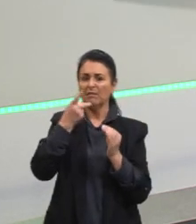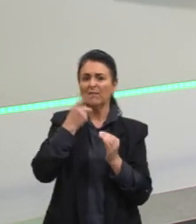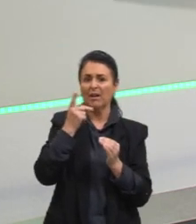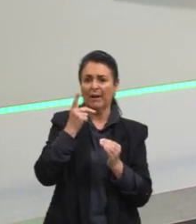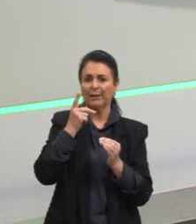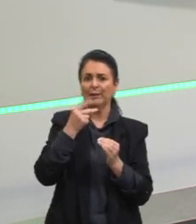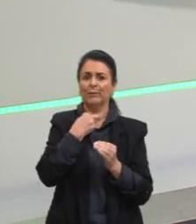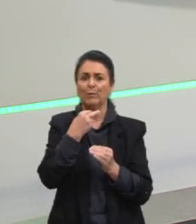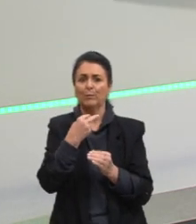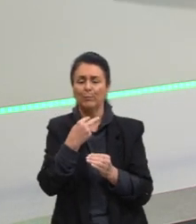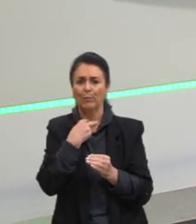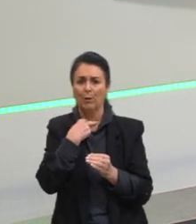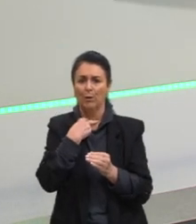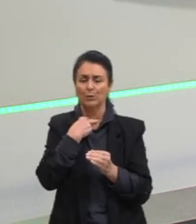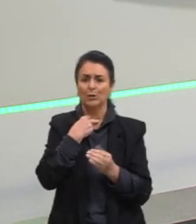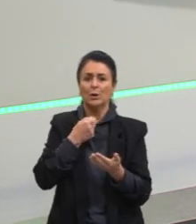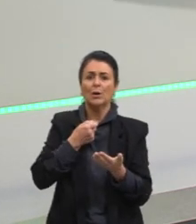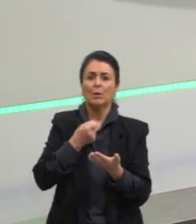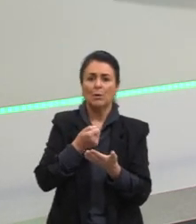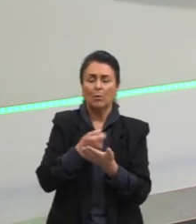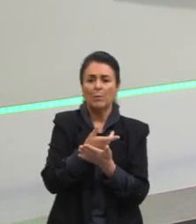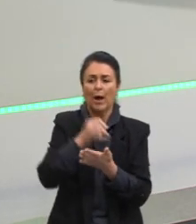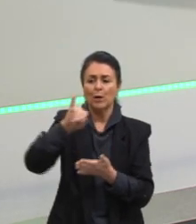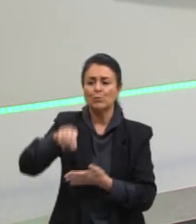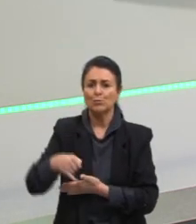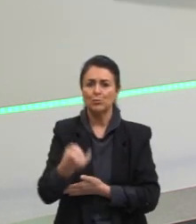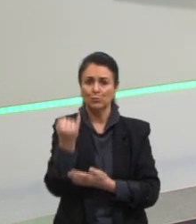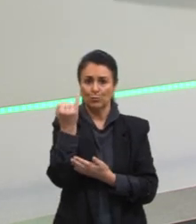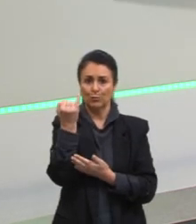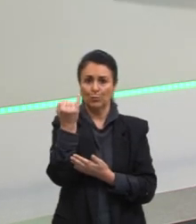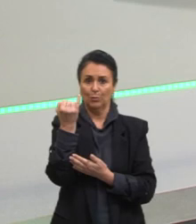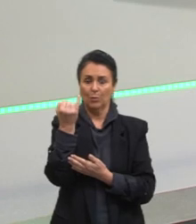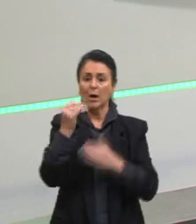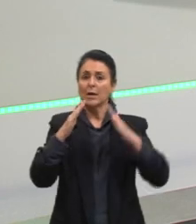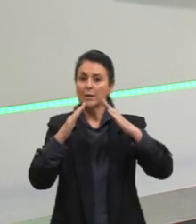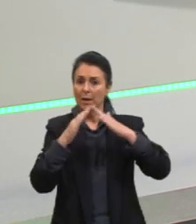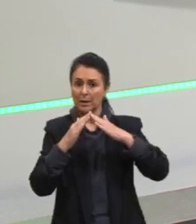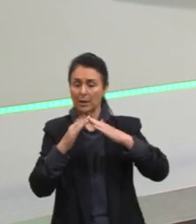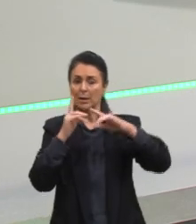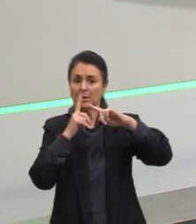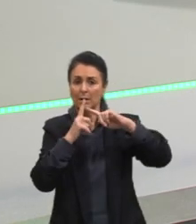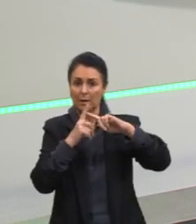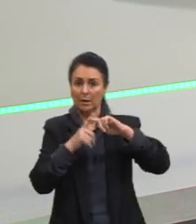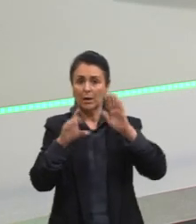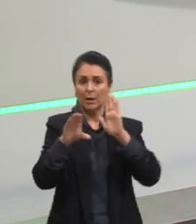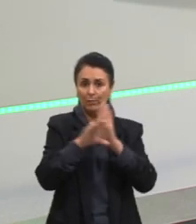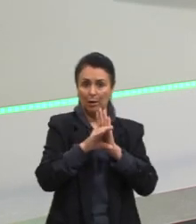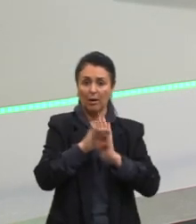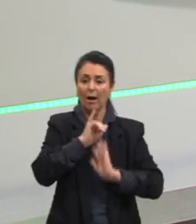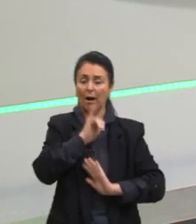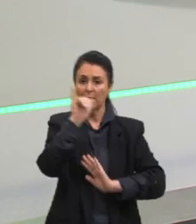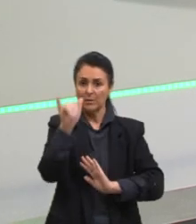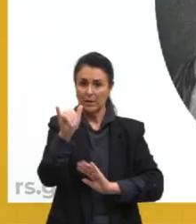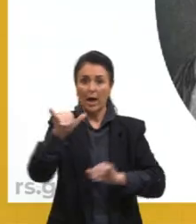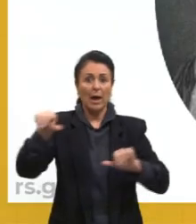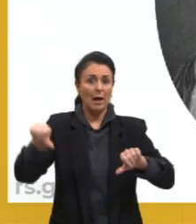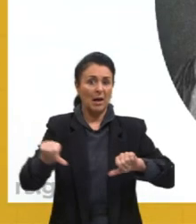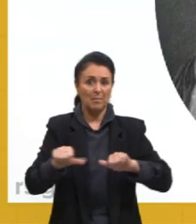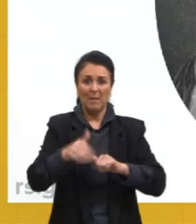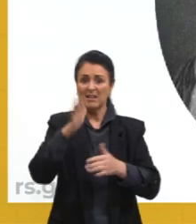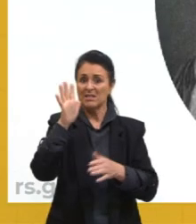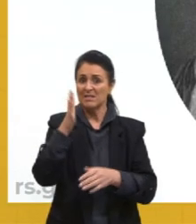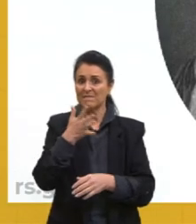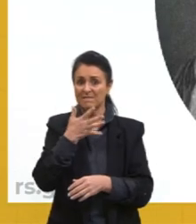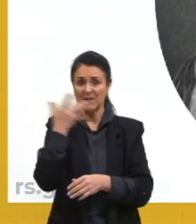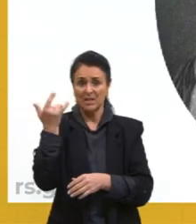essas práticas econômicas. E a igreja católica, ela vai dizer que é mais fácil, então, um elefante passar pelo buraco de uma agulha